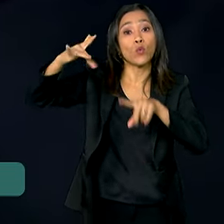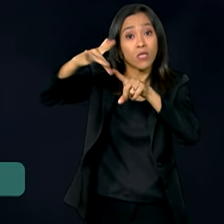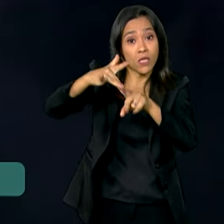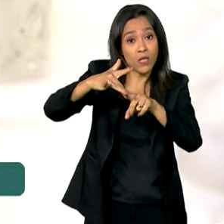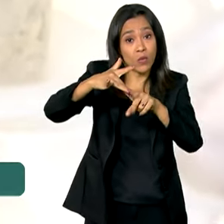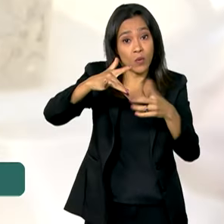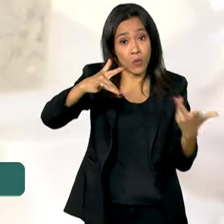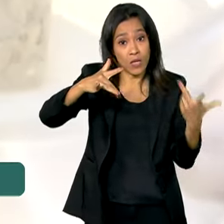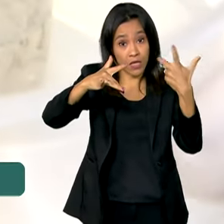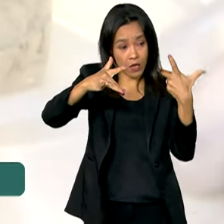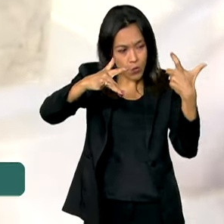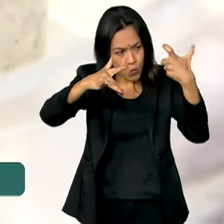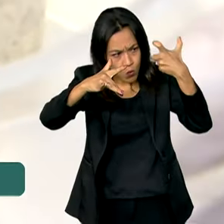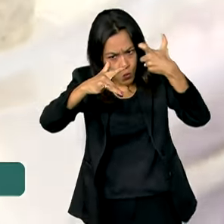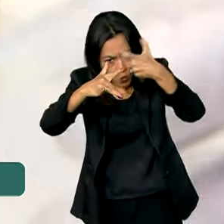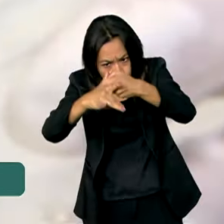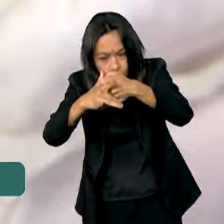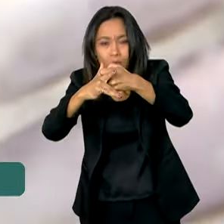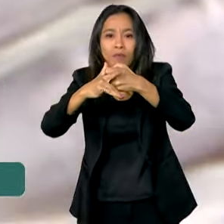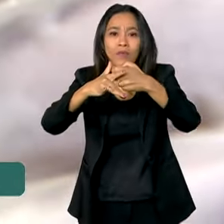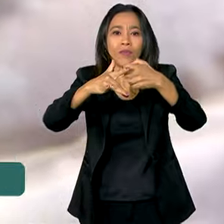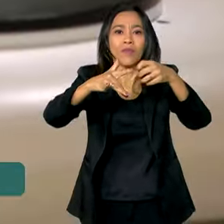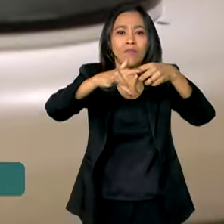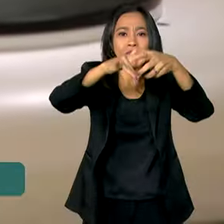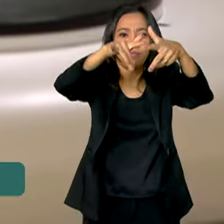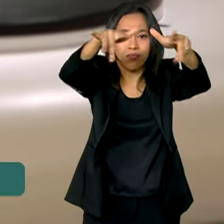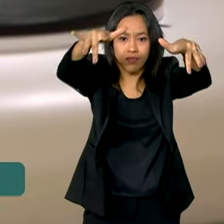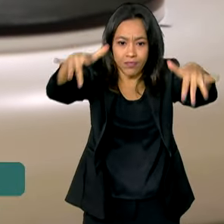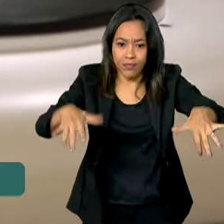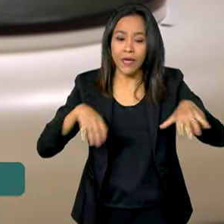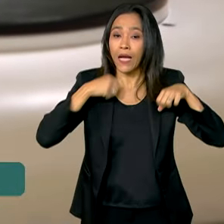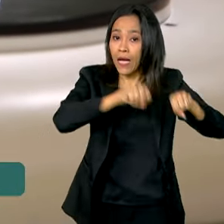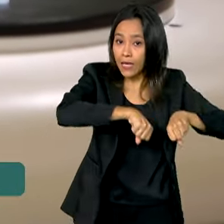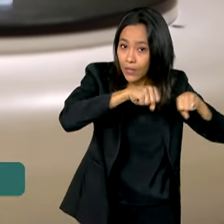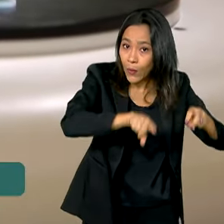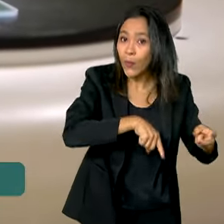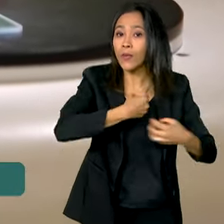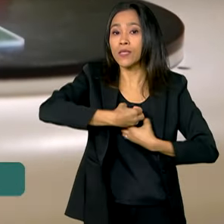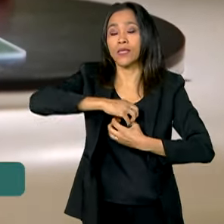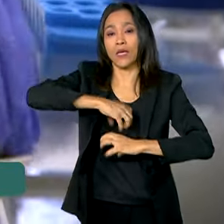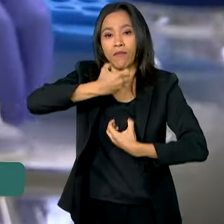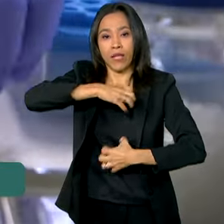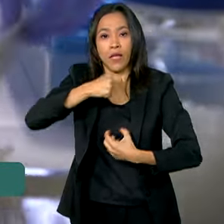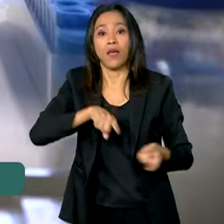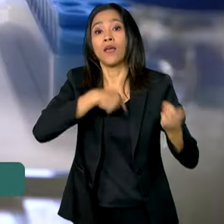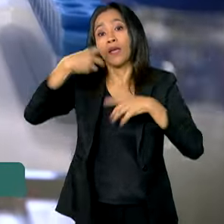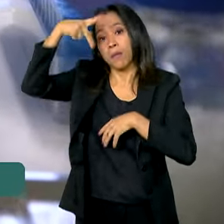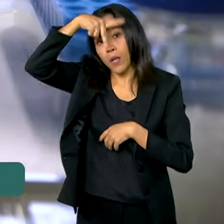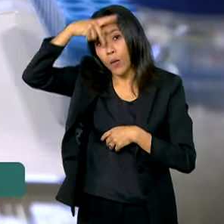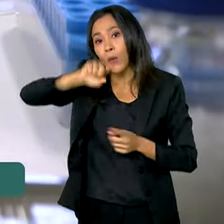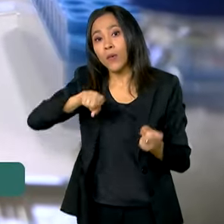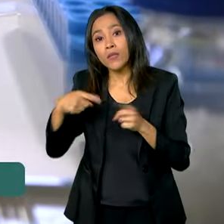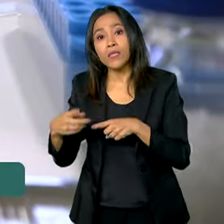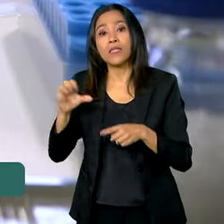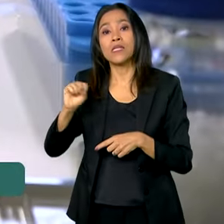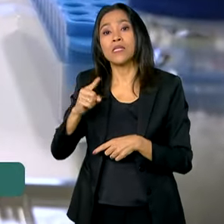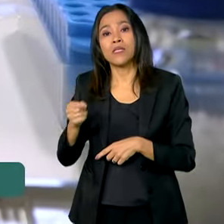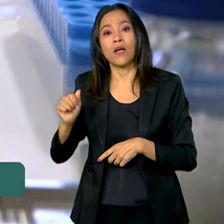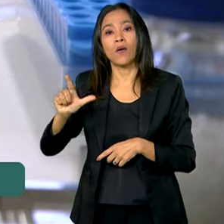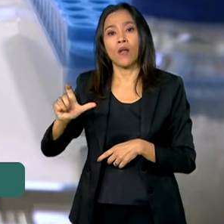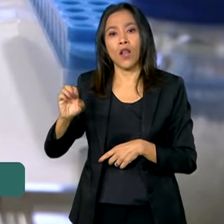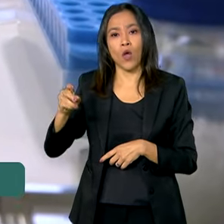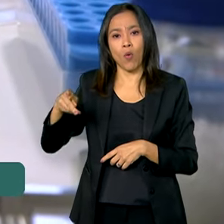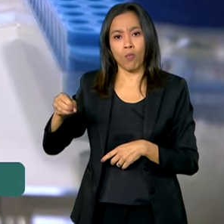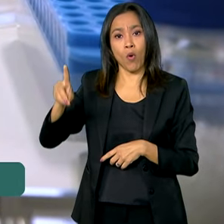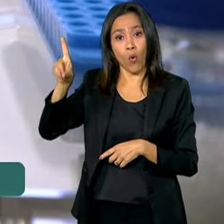bactéria Volbáquia para os municípios de Canoas, Gravataí, Novo Hamburgo, Pelotas e São Leopoldo. A